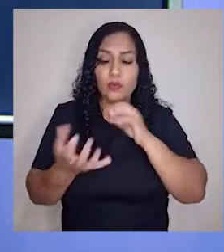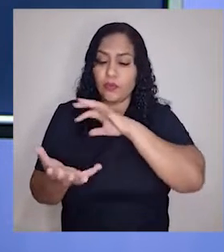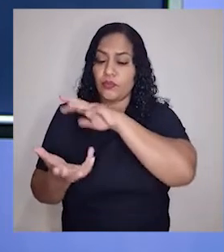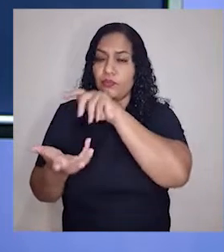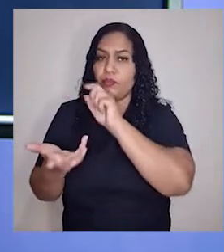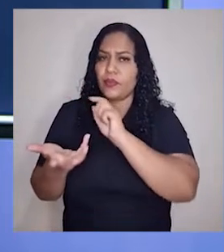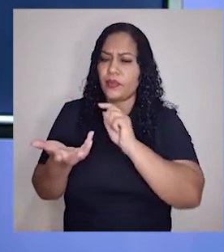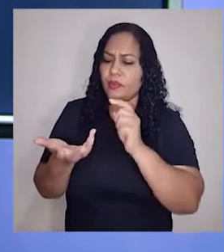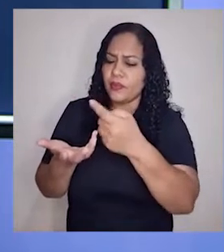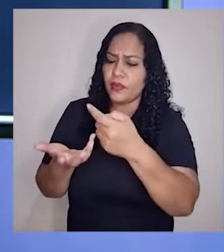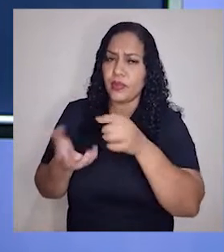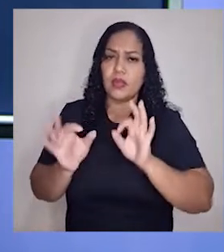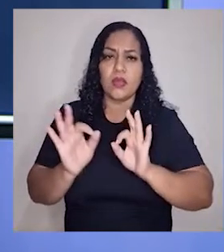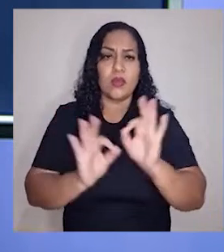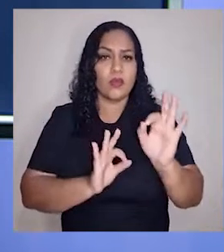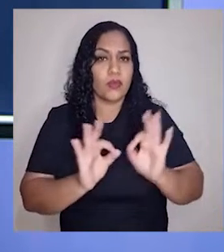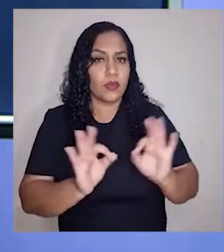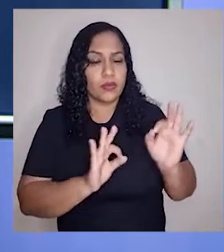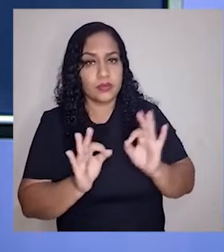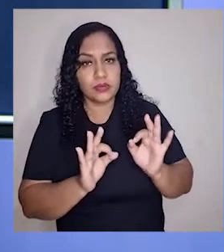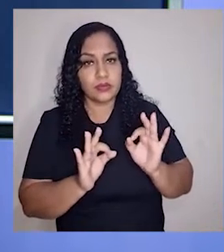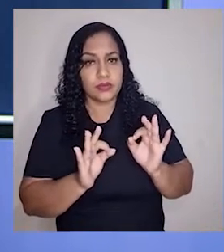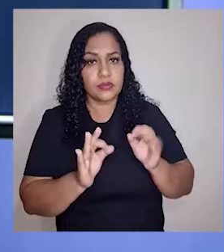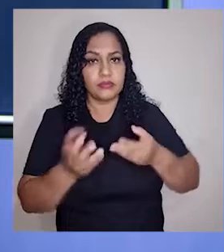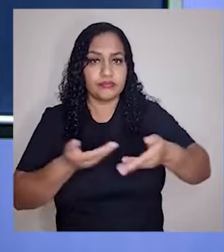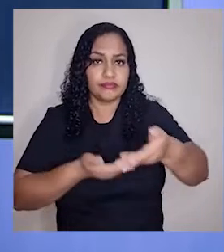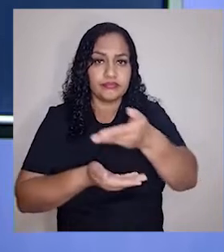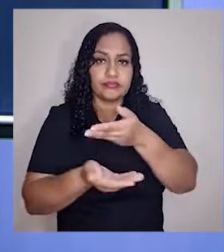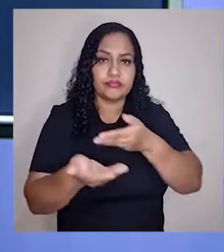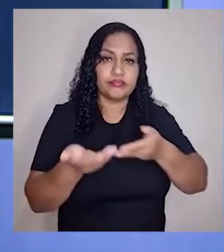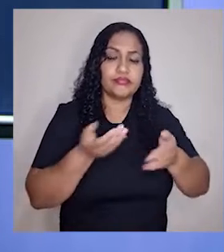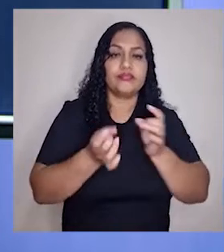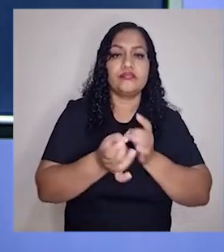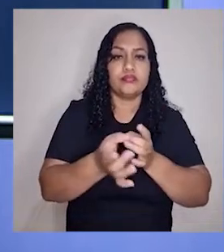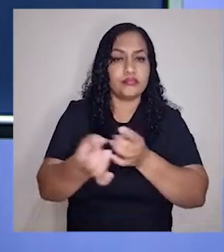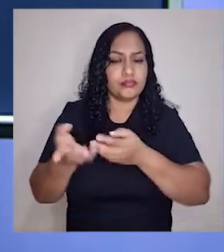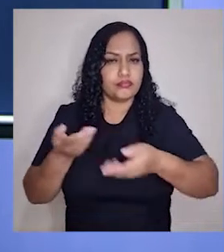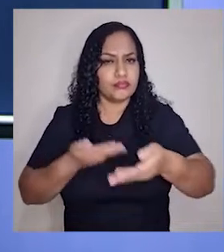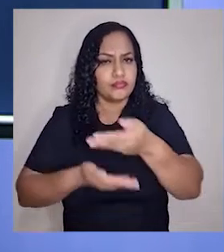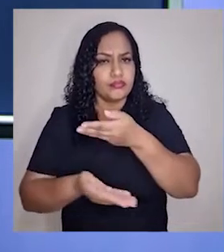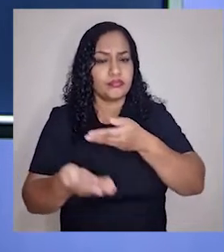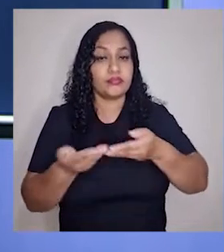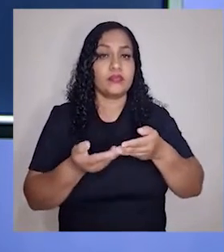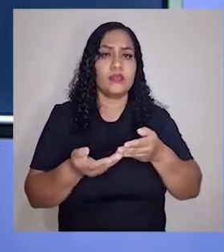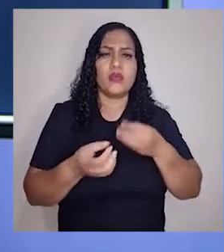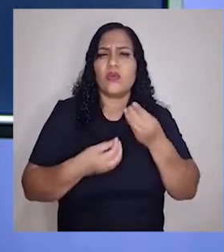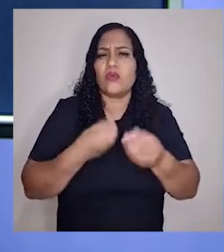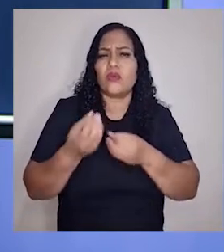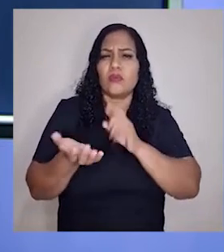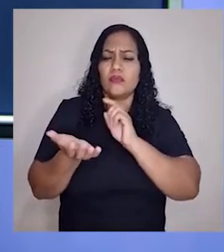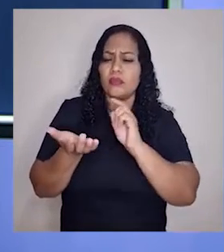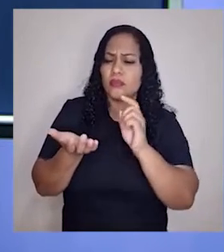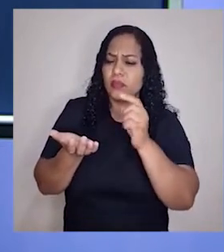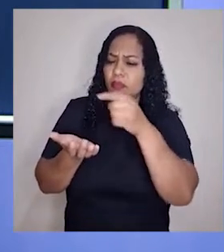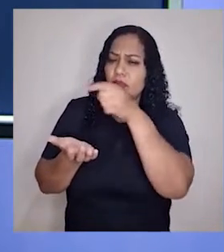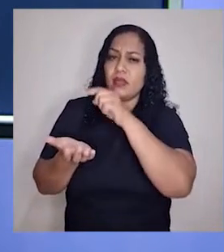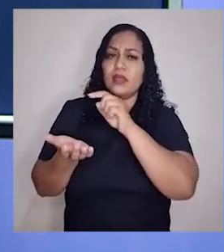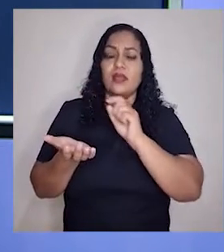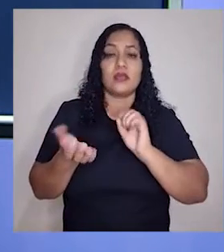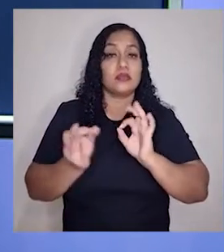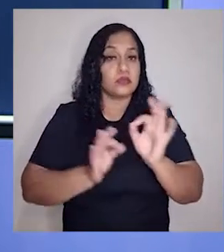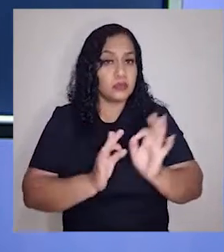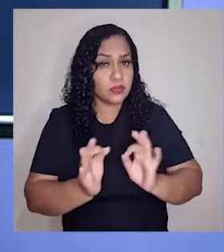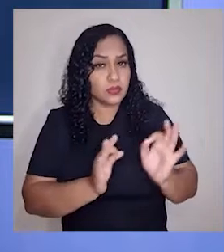como os países se organizam na produção comercial. Então como cada país, ao longo de todo o